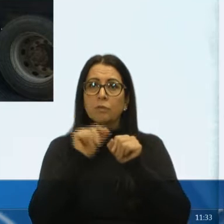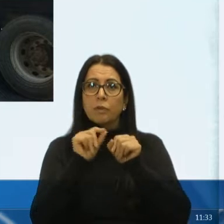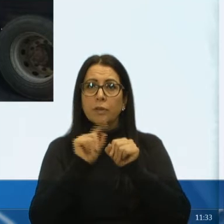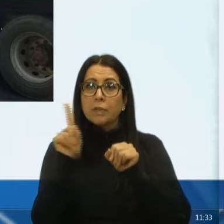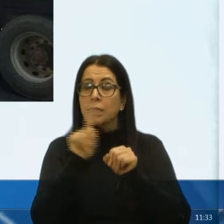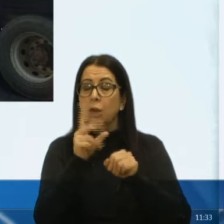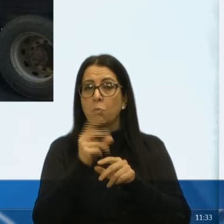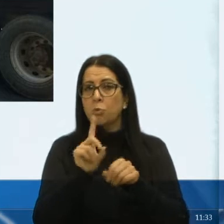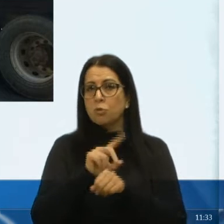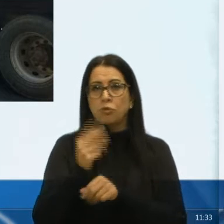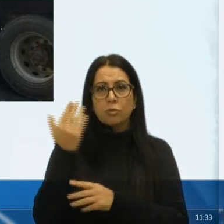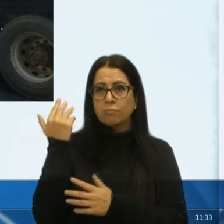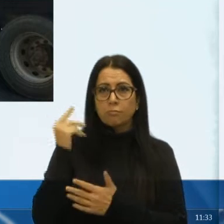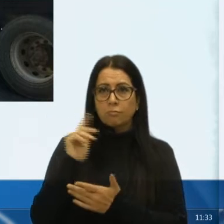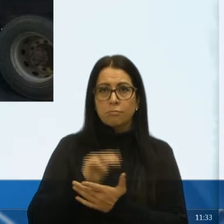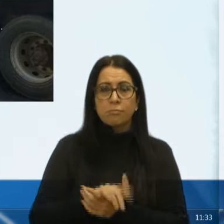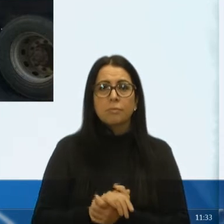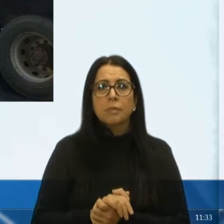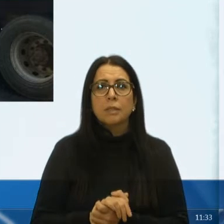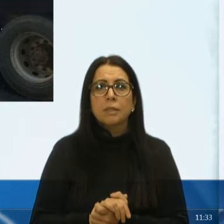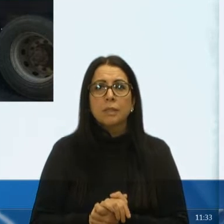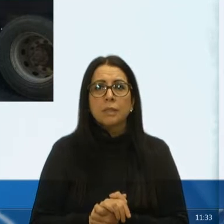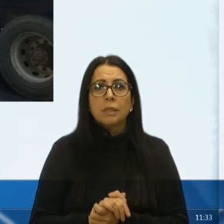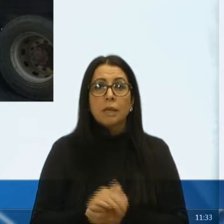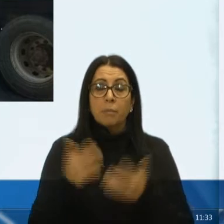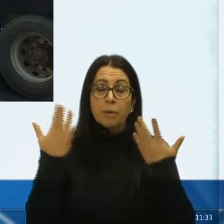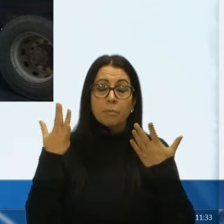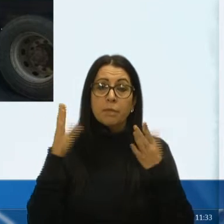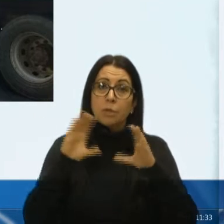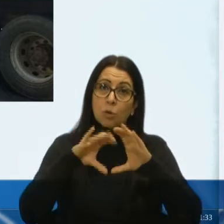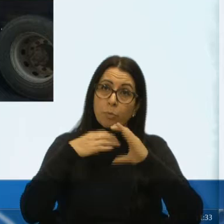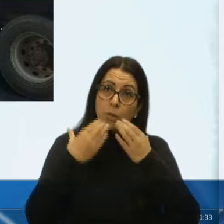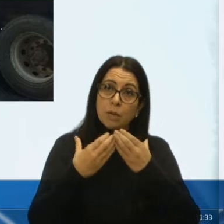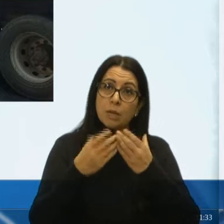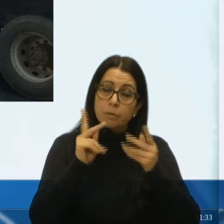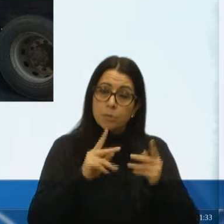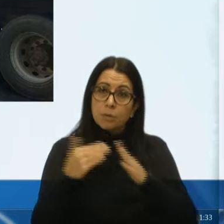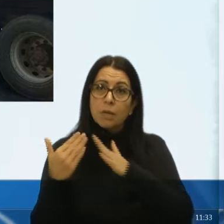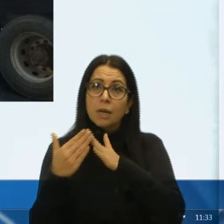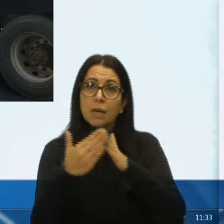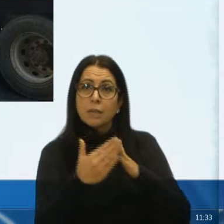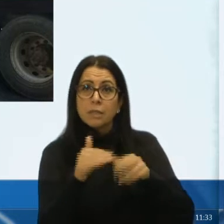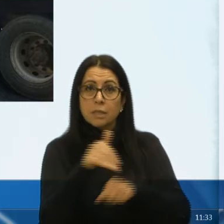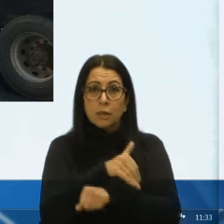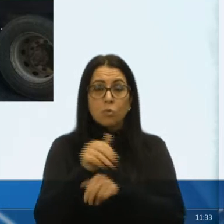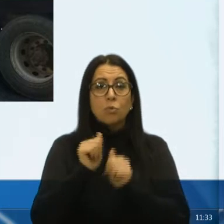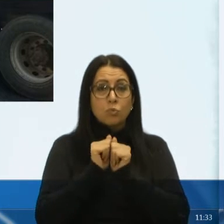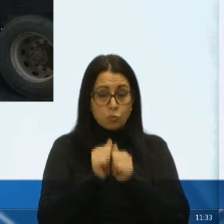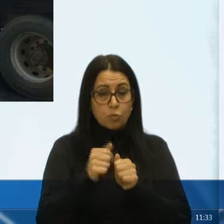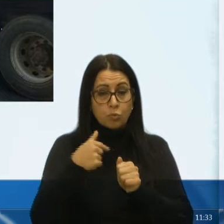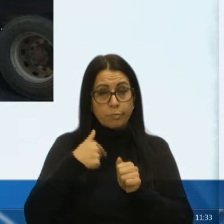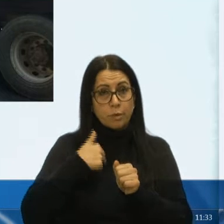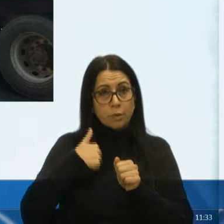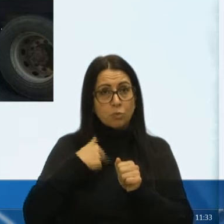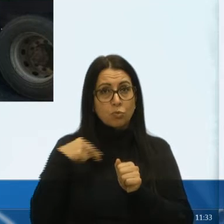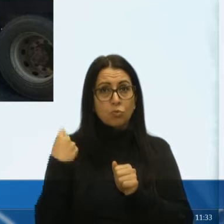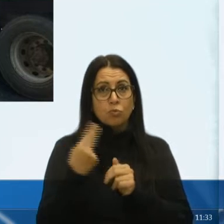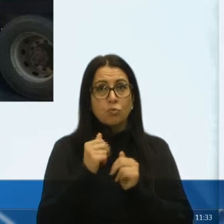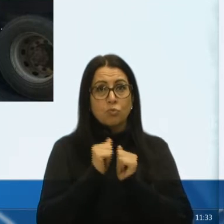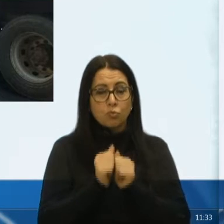não há muitos dias atrás. Parabenizo a comunidade, os moradores dessa rua aí, junto com esse vereador, junto com